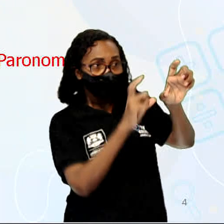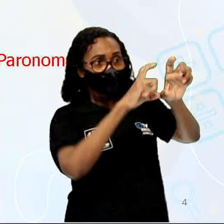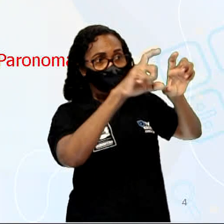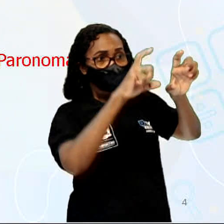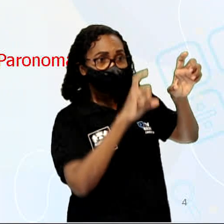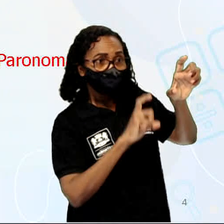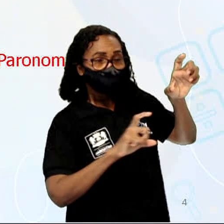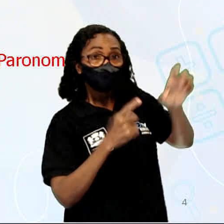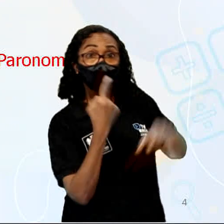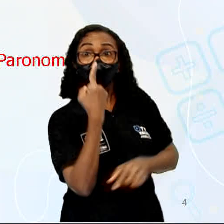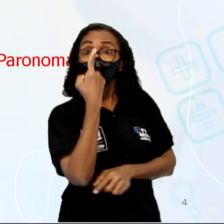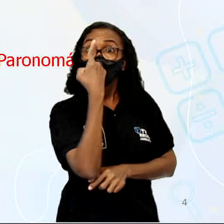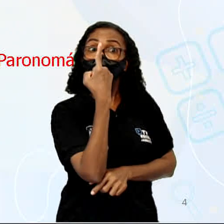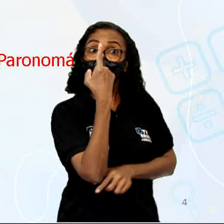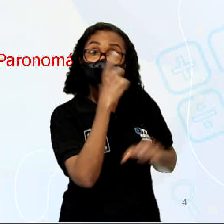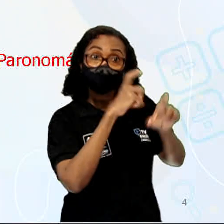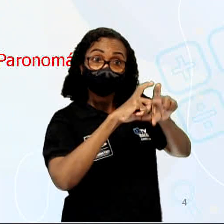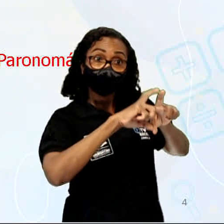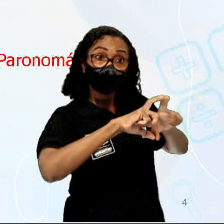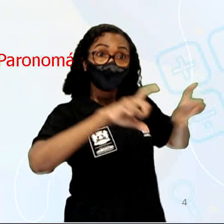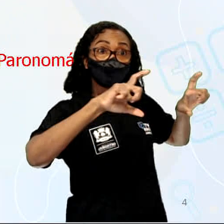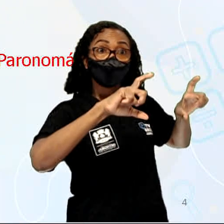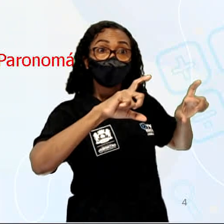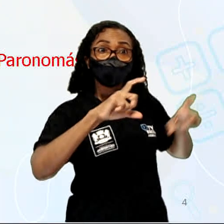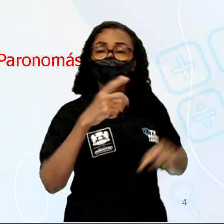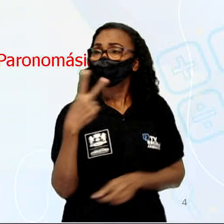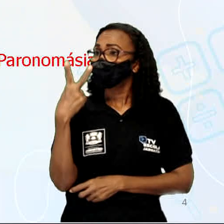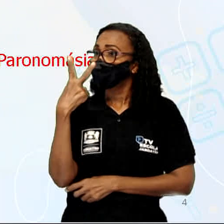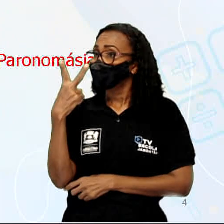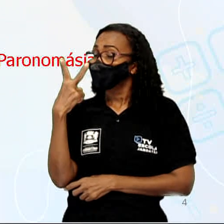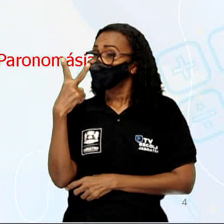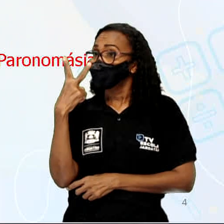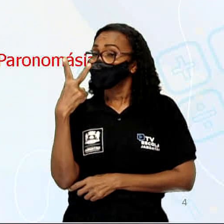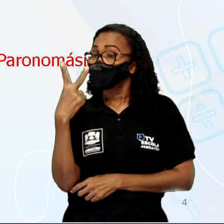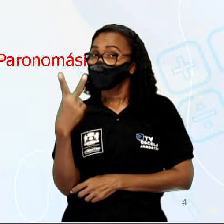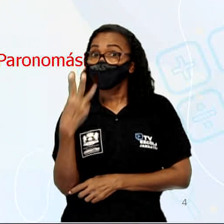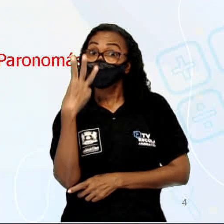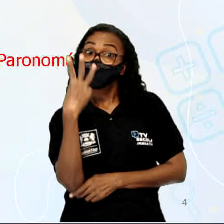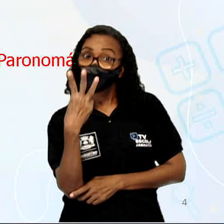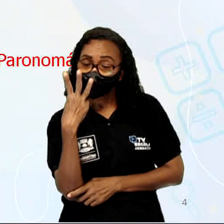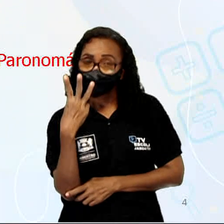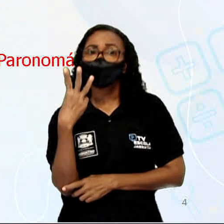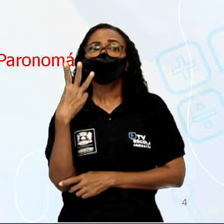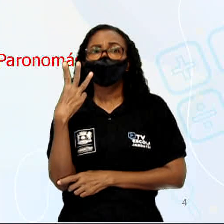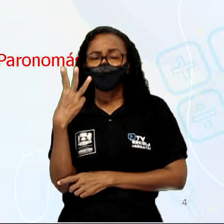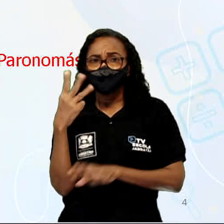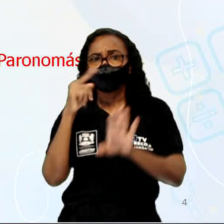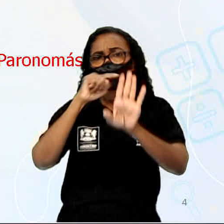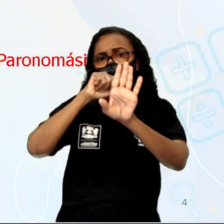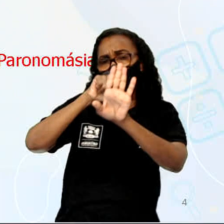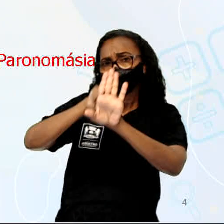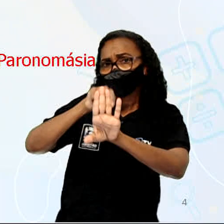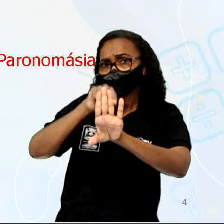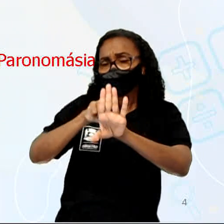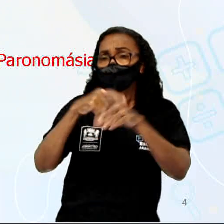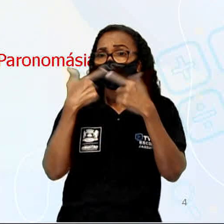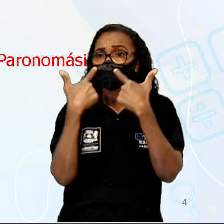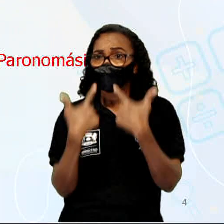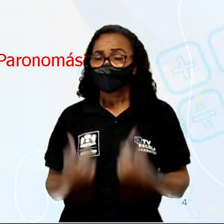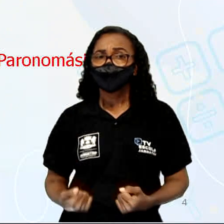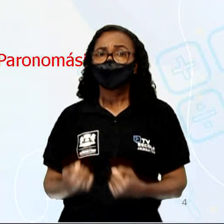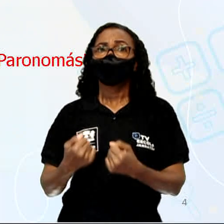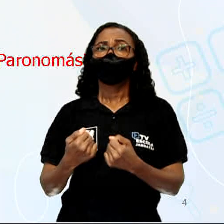estrofe, e que aqui nós temos três figuras de linguagem que talvez vocês já conheçam, mas que eu gostaria de